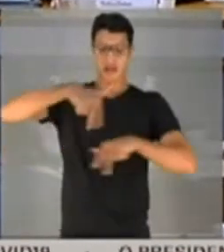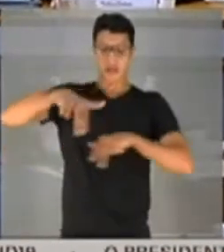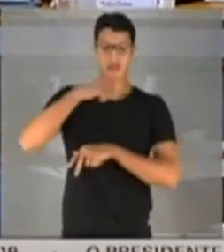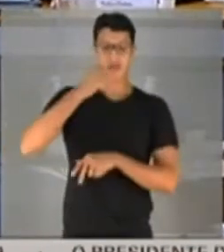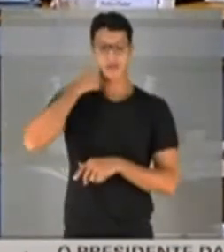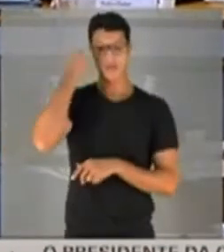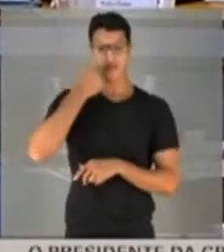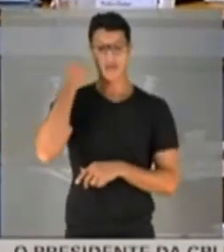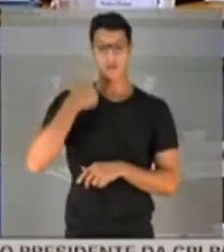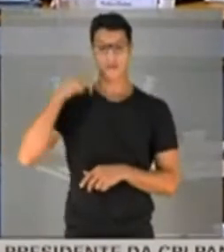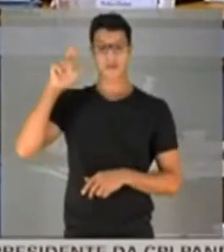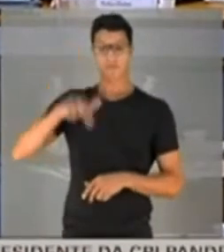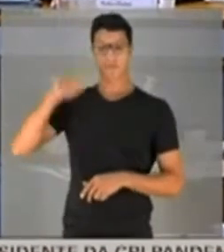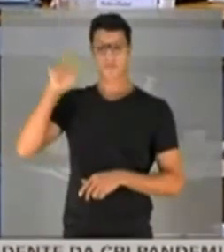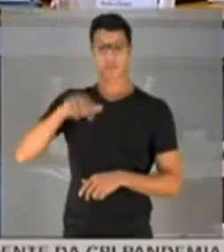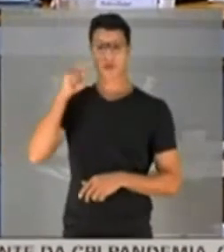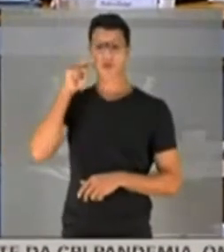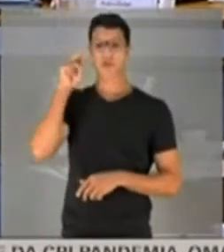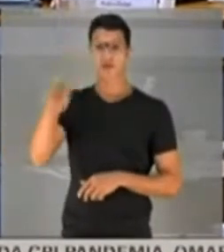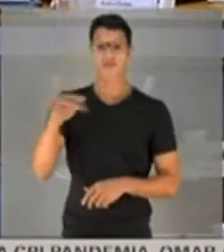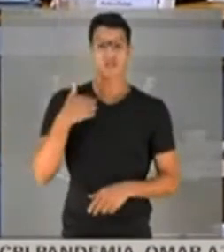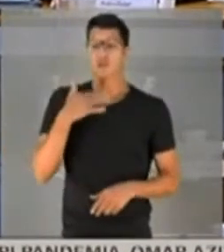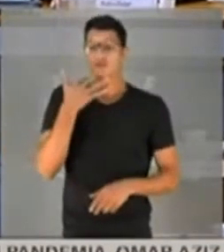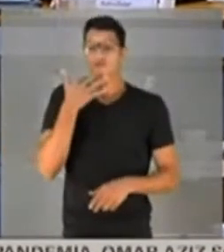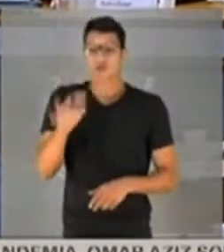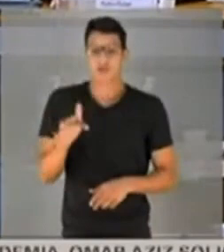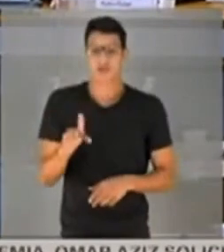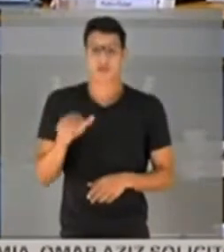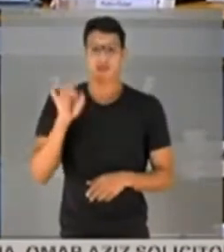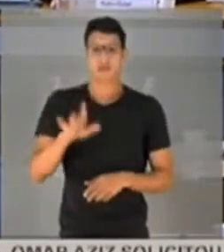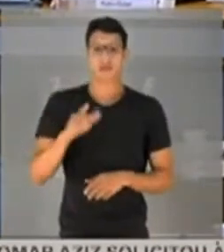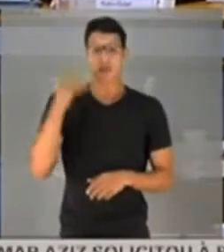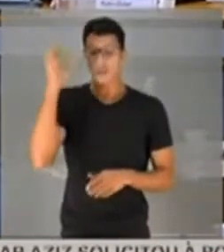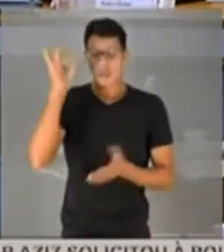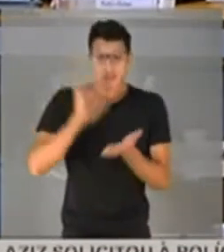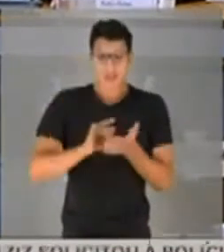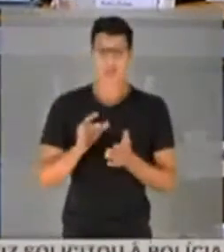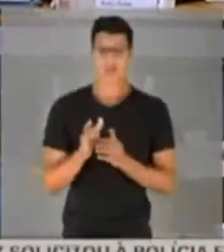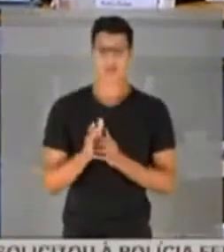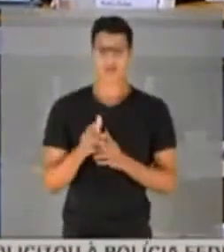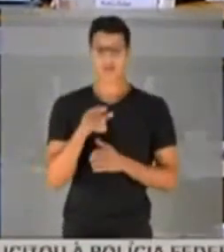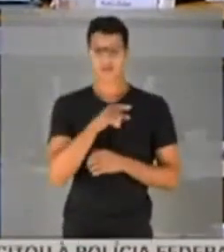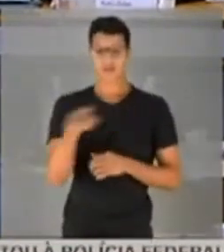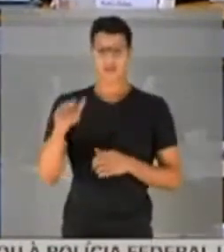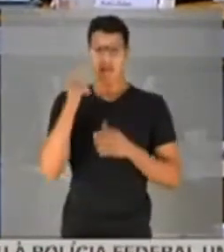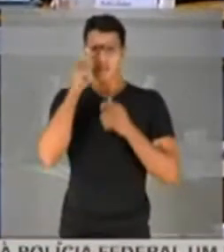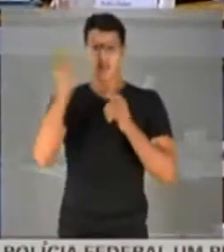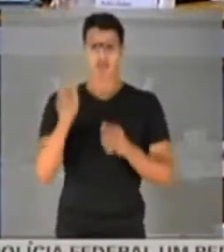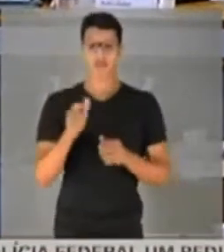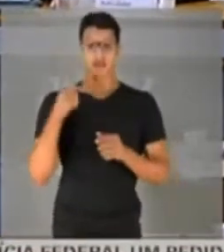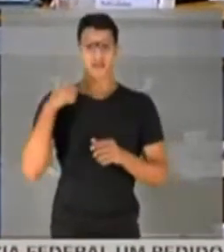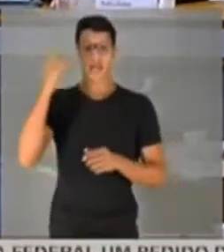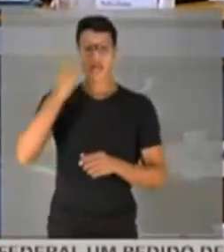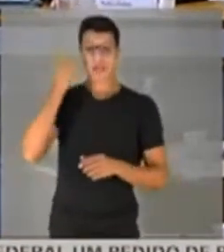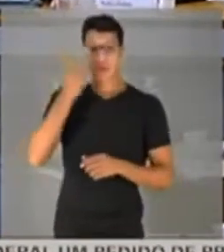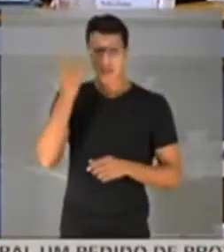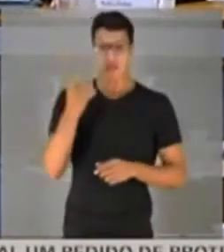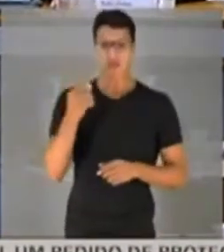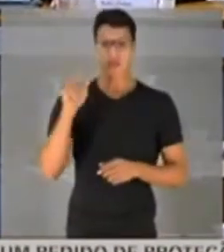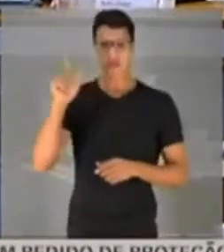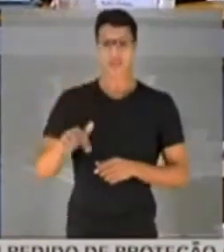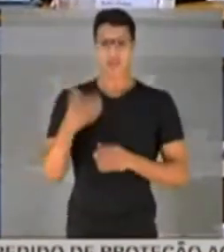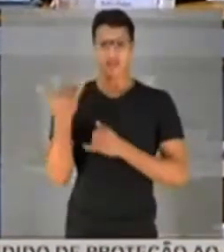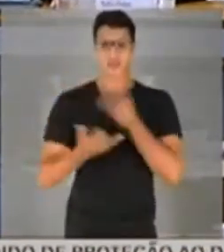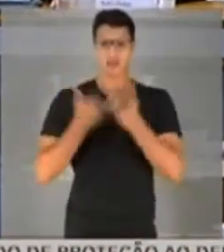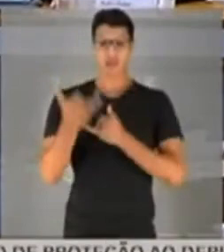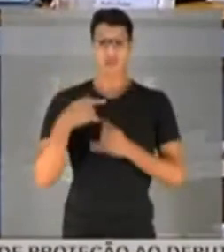testemunha que eu nunca vi ele aqui, eu não conhecia, sou sincero. Você que me alertou dizendo que ele é deputado. Ele